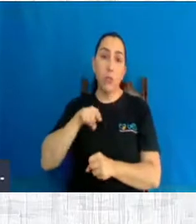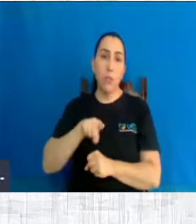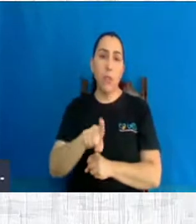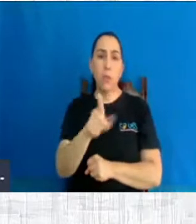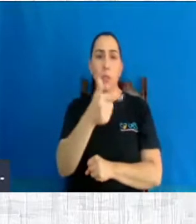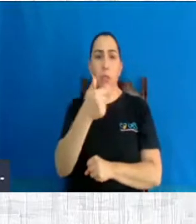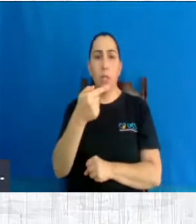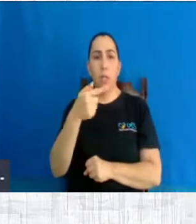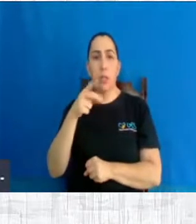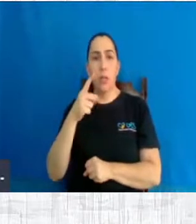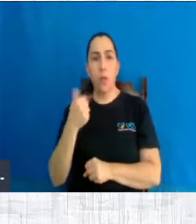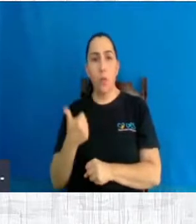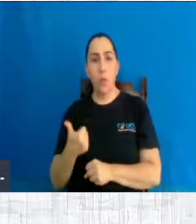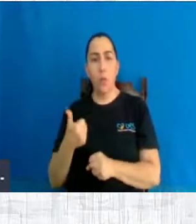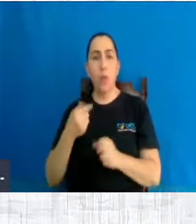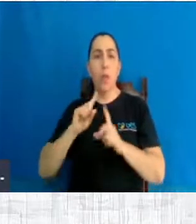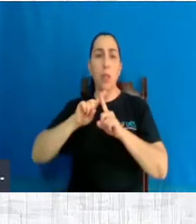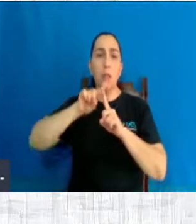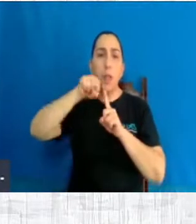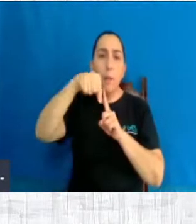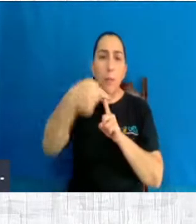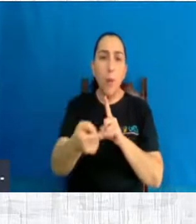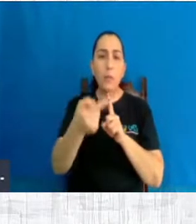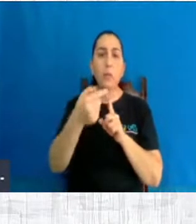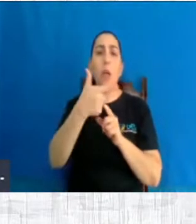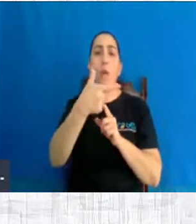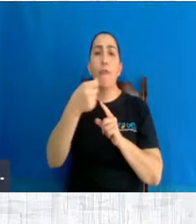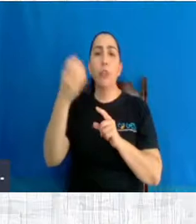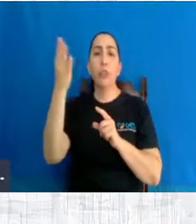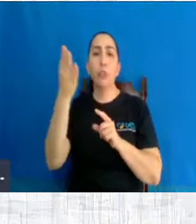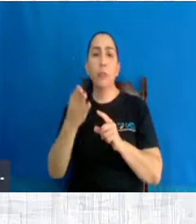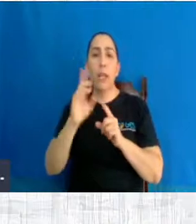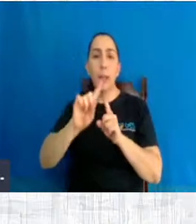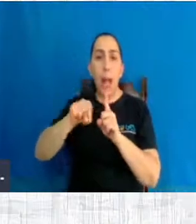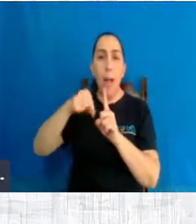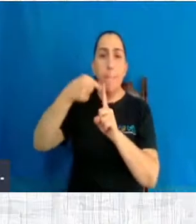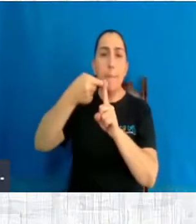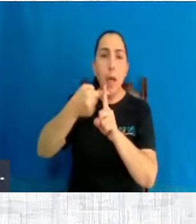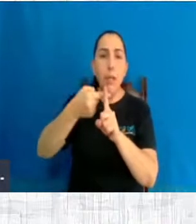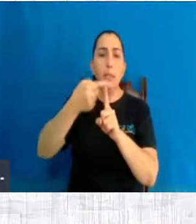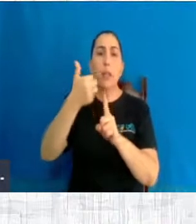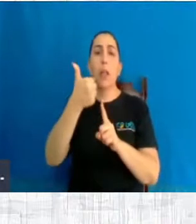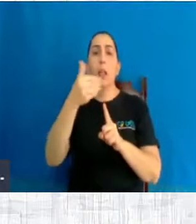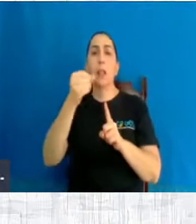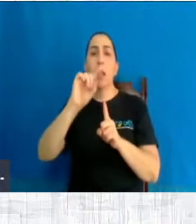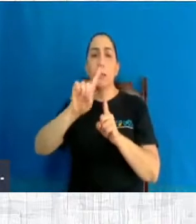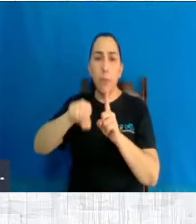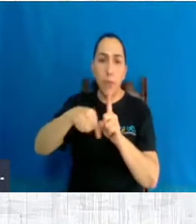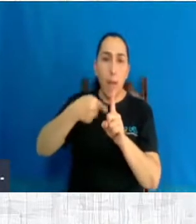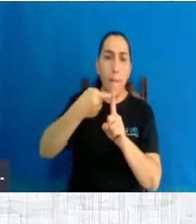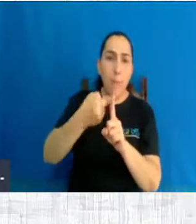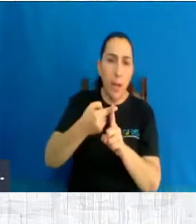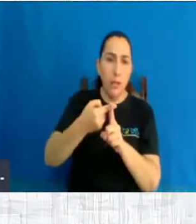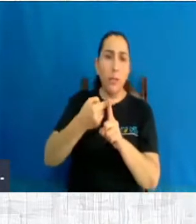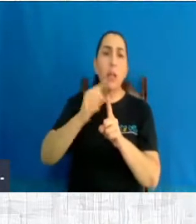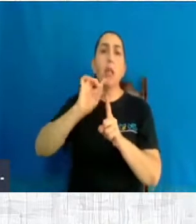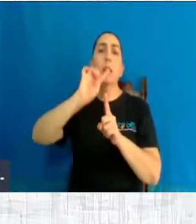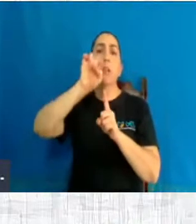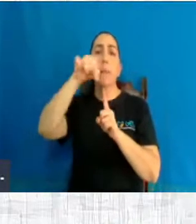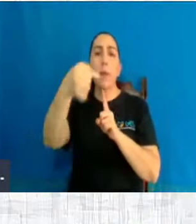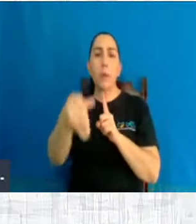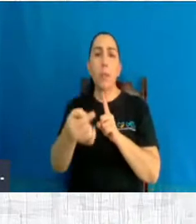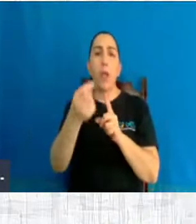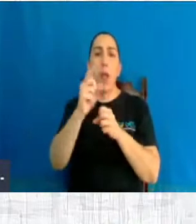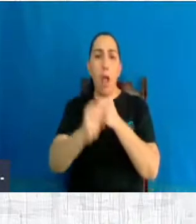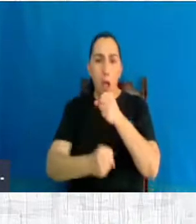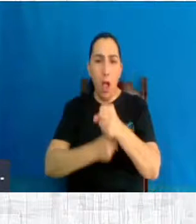seguinte, 8.537, aumenta mais 20%. 2015, mais quase 10%. 16, mais todo, no ano,